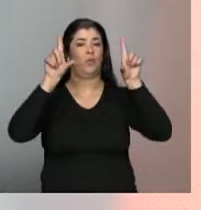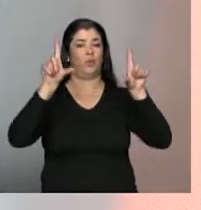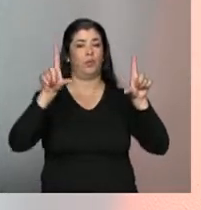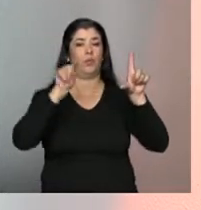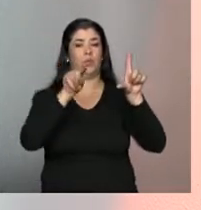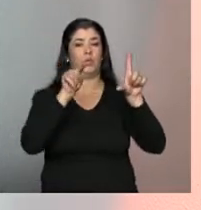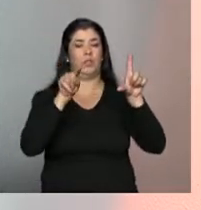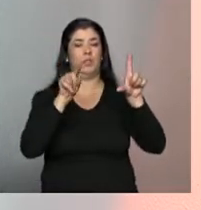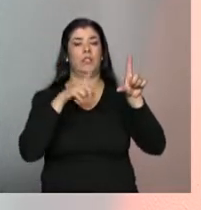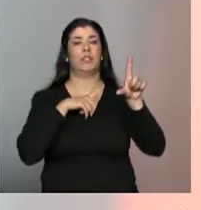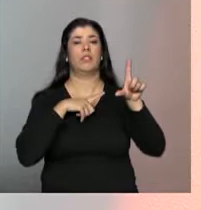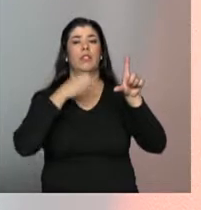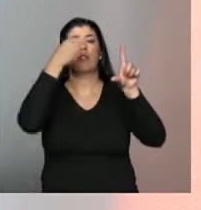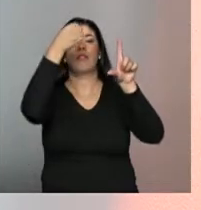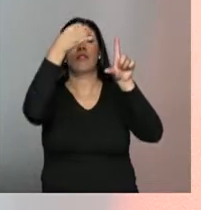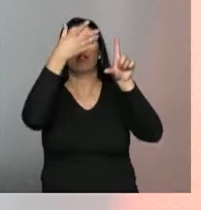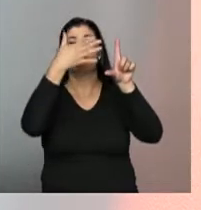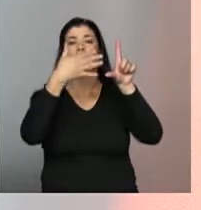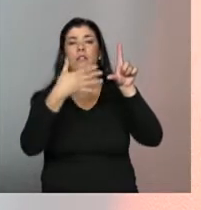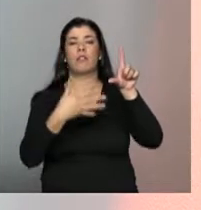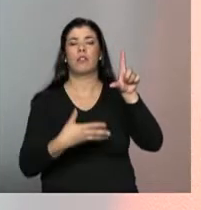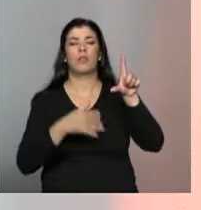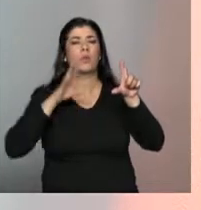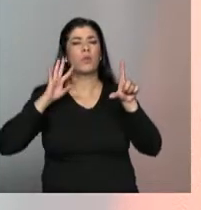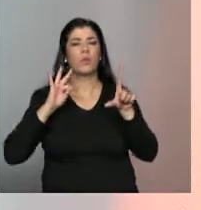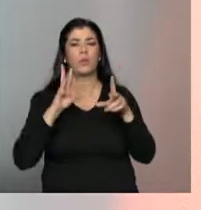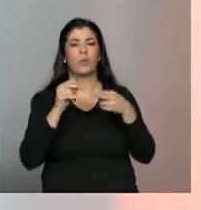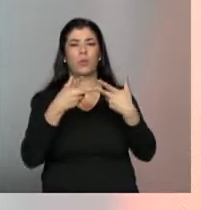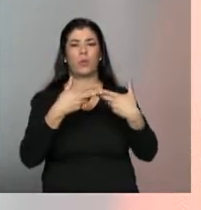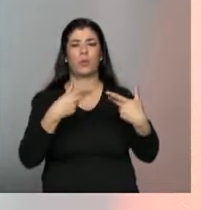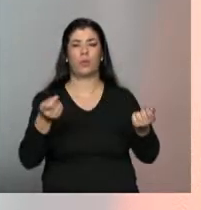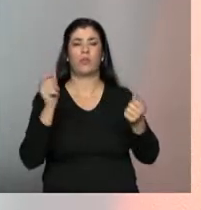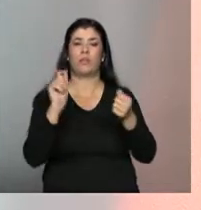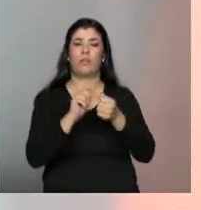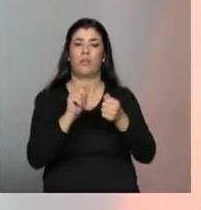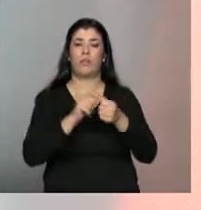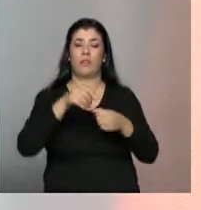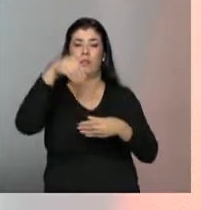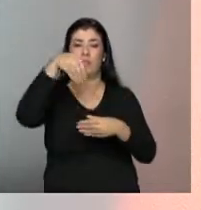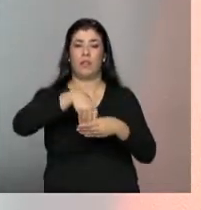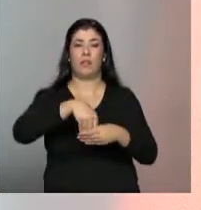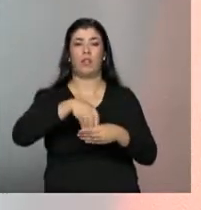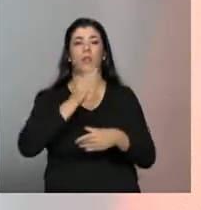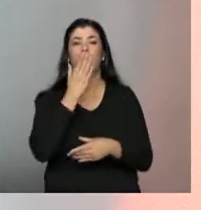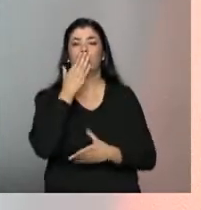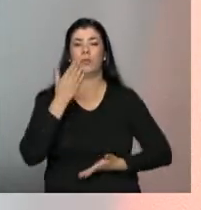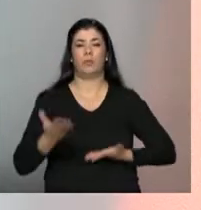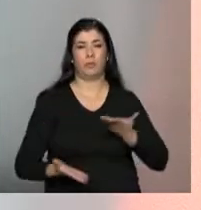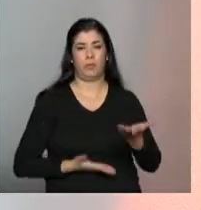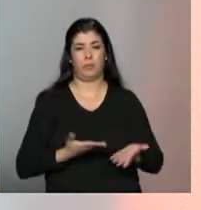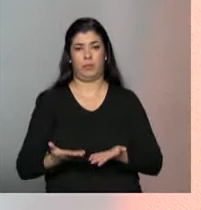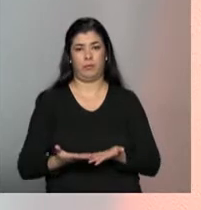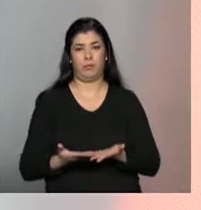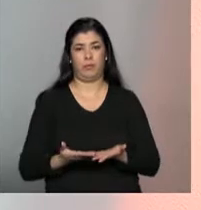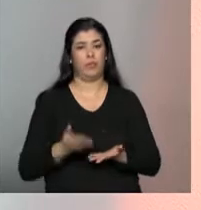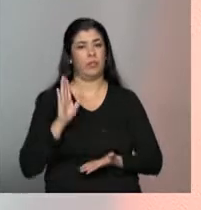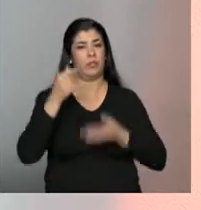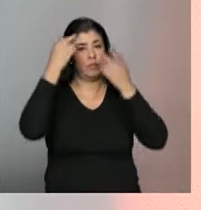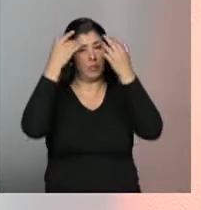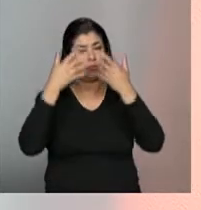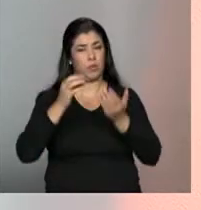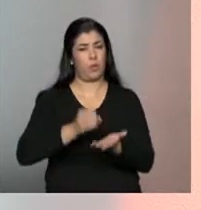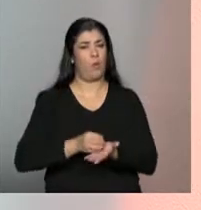2 vai detalhar tudo o que é executado no serviço. Então, a gente falava de oferta e